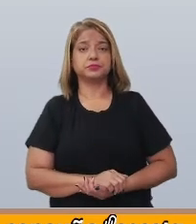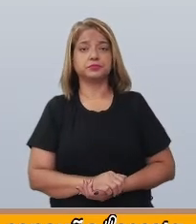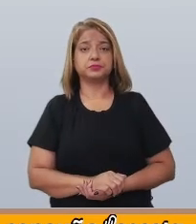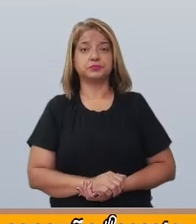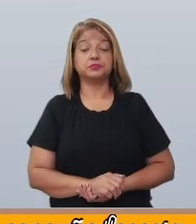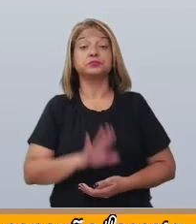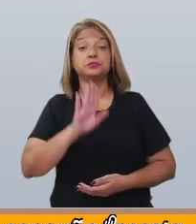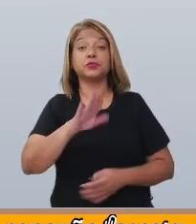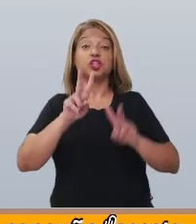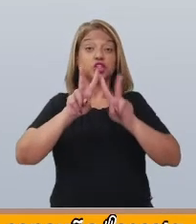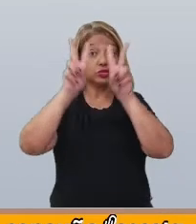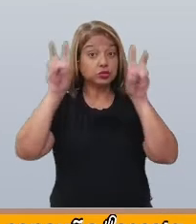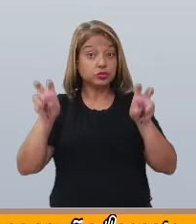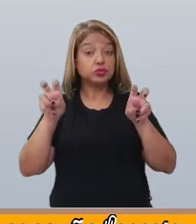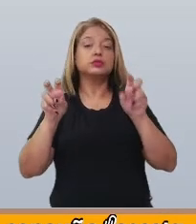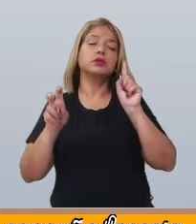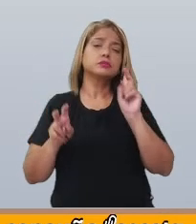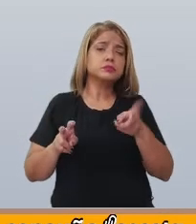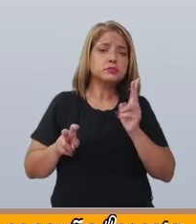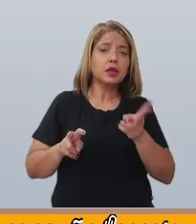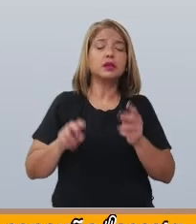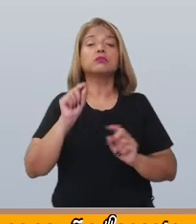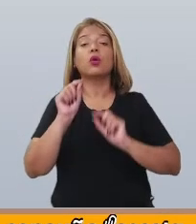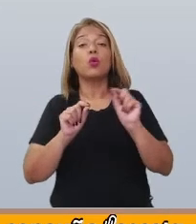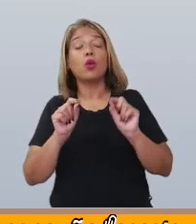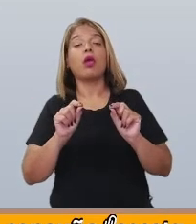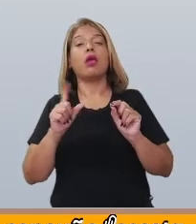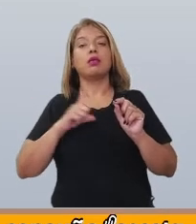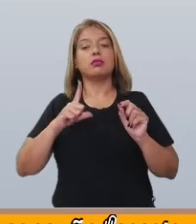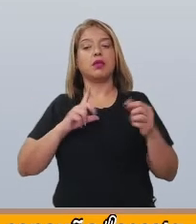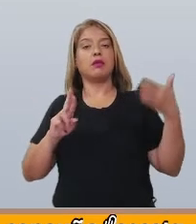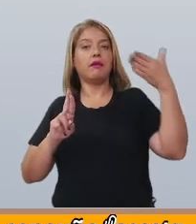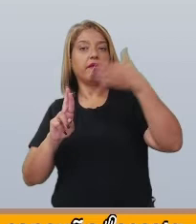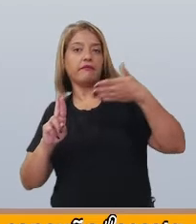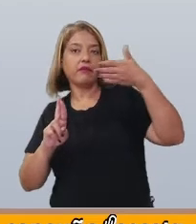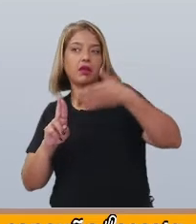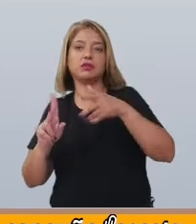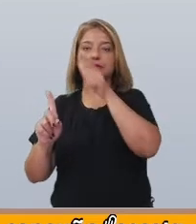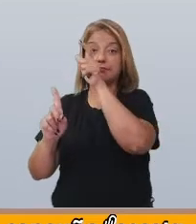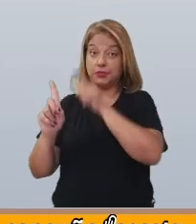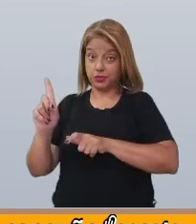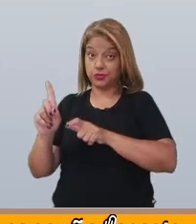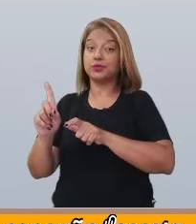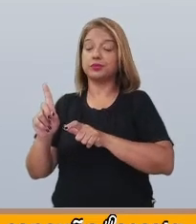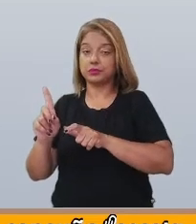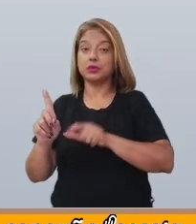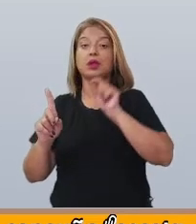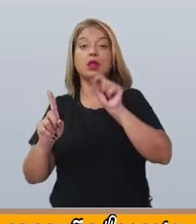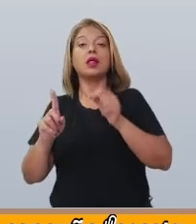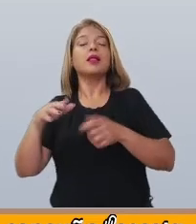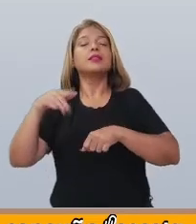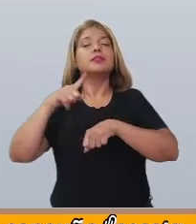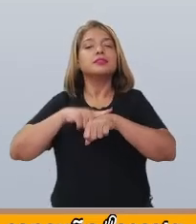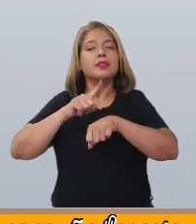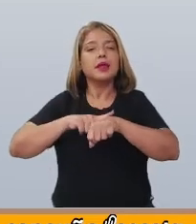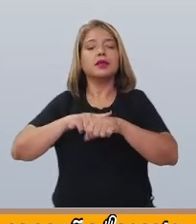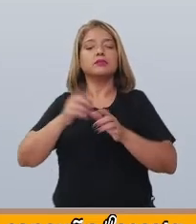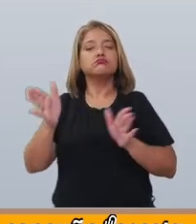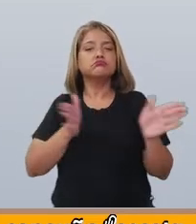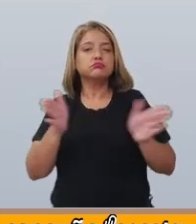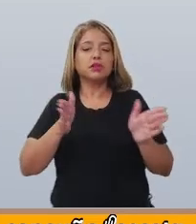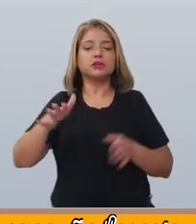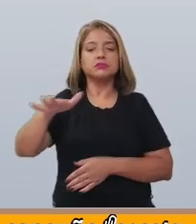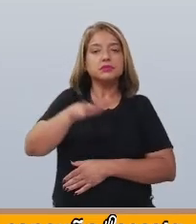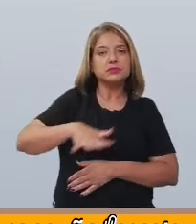Os títulos, geralmente, fazem referência às personagens e o tempo e o espaço